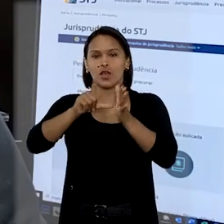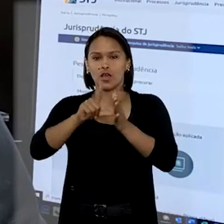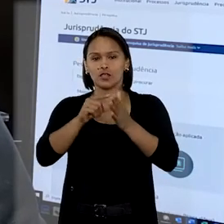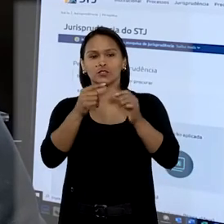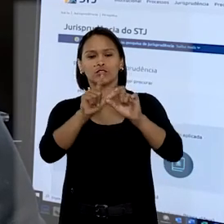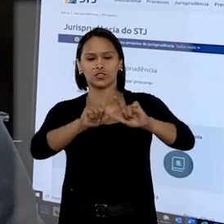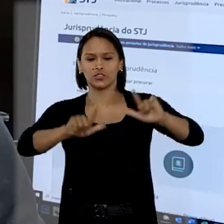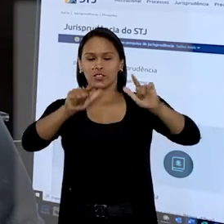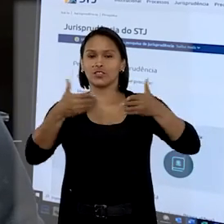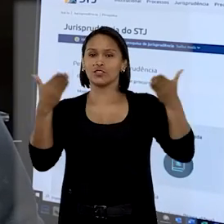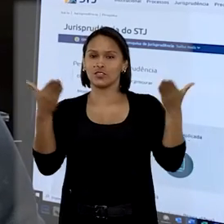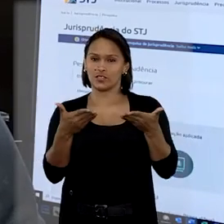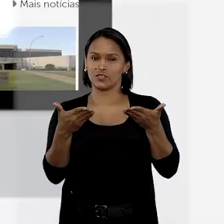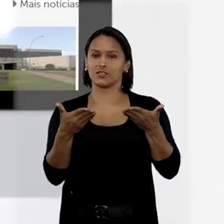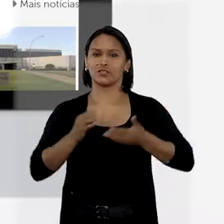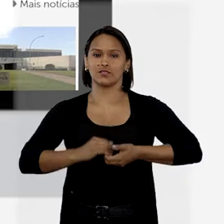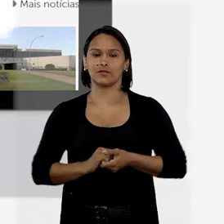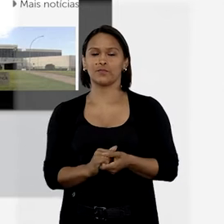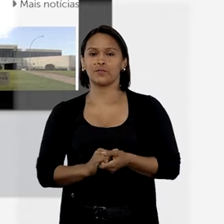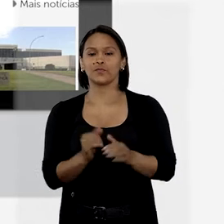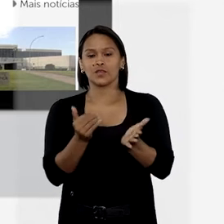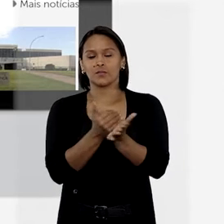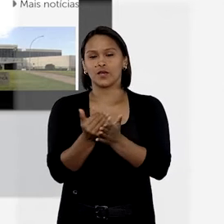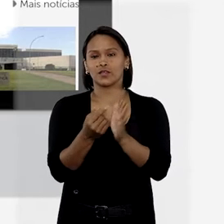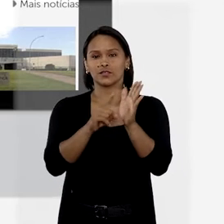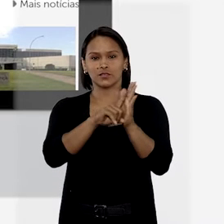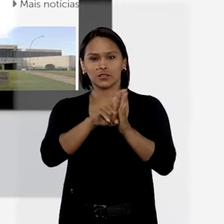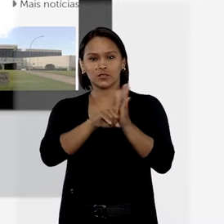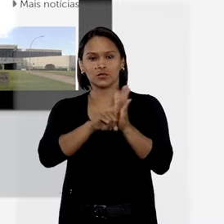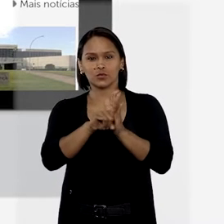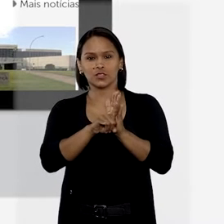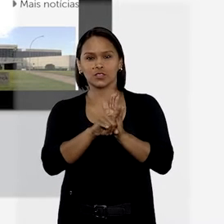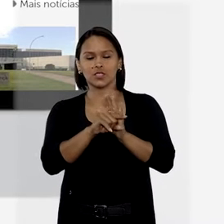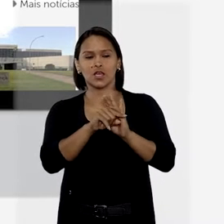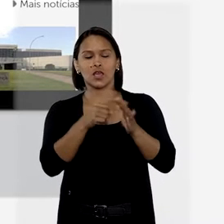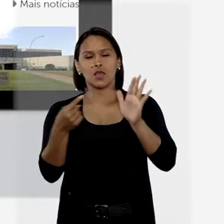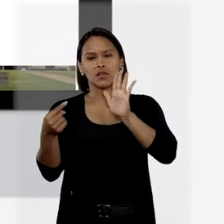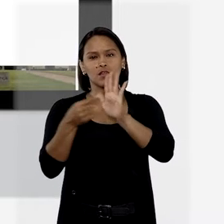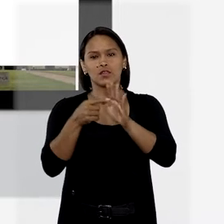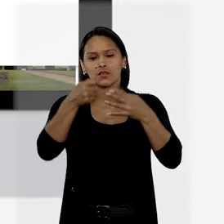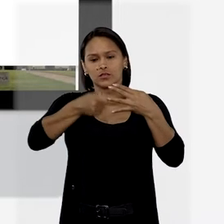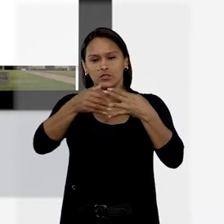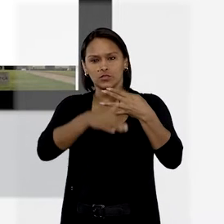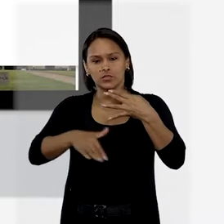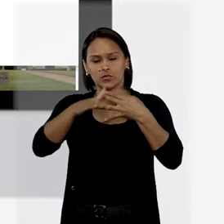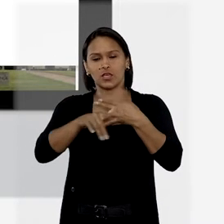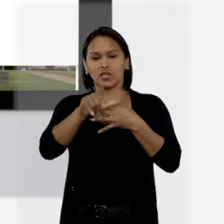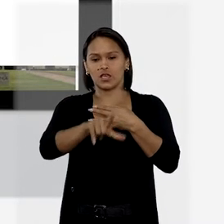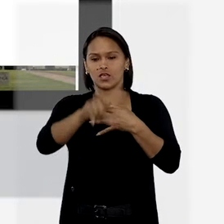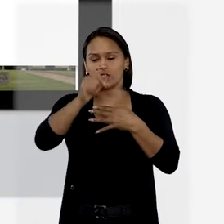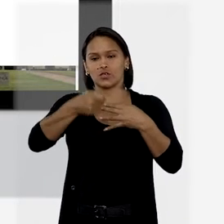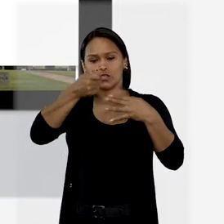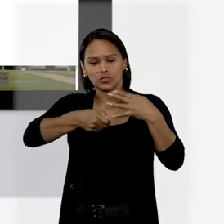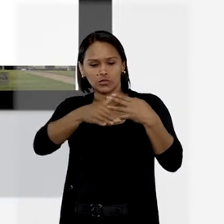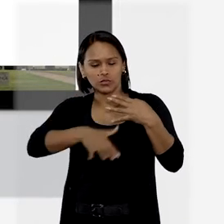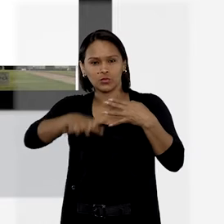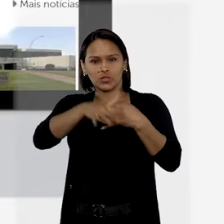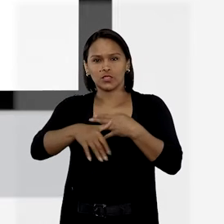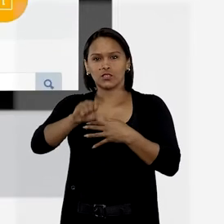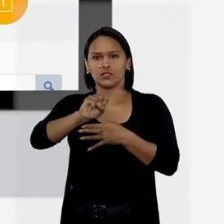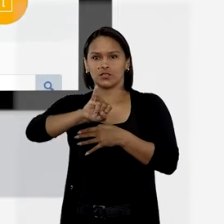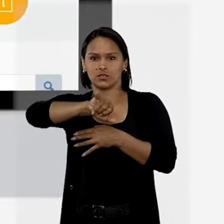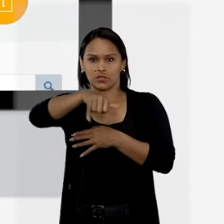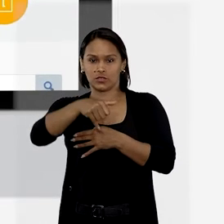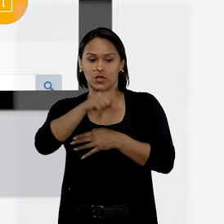de assistir esse vídeo aqui. Para iniciar a sua pesquisa, basta clicar em Jurisprudência e selecionar Jurisprudência do STJ.